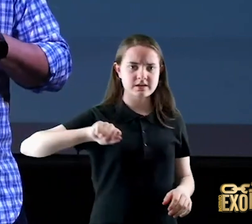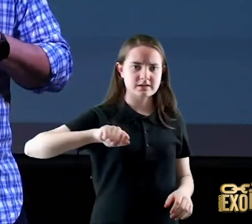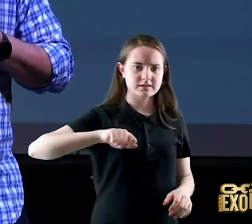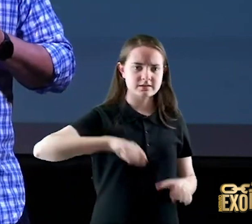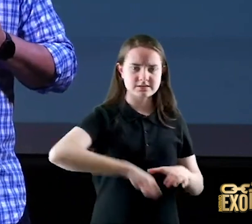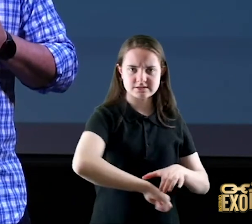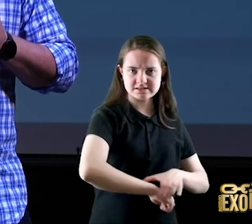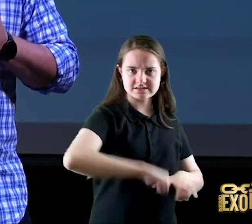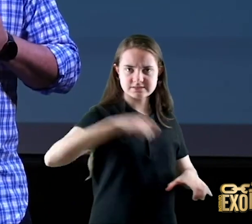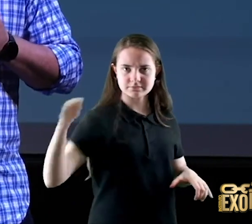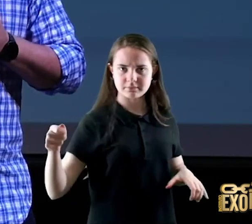espada de dois gumes